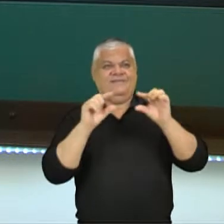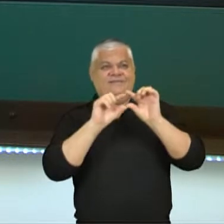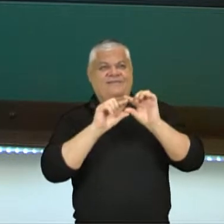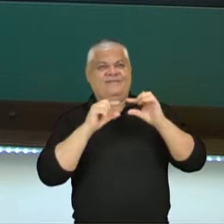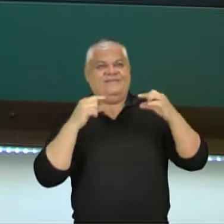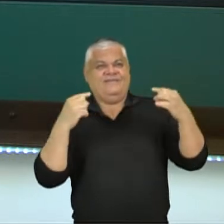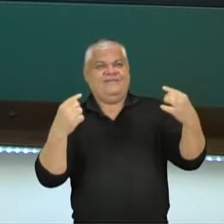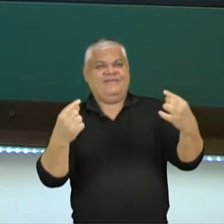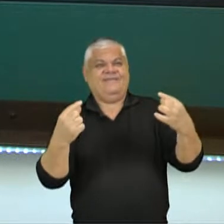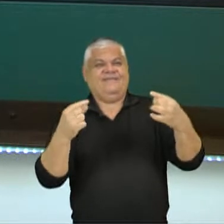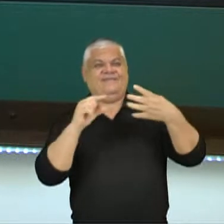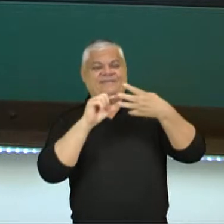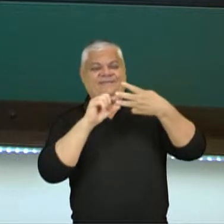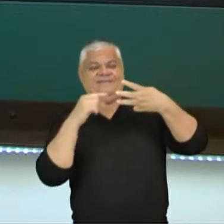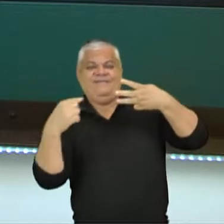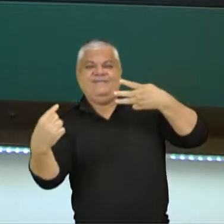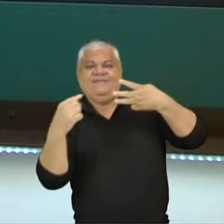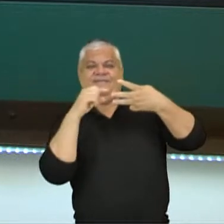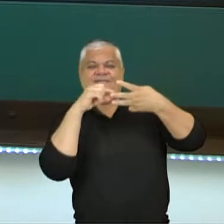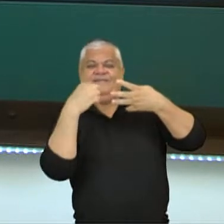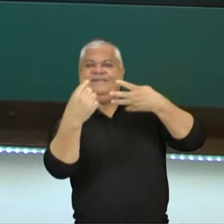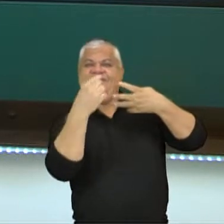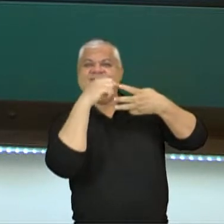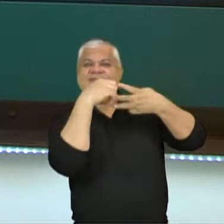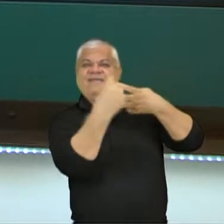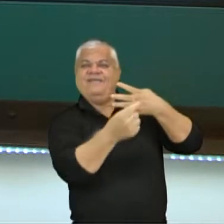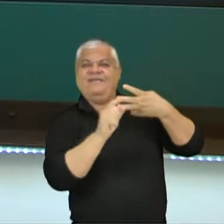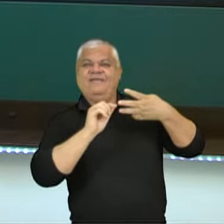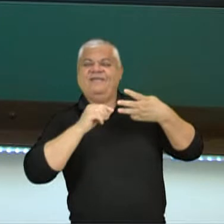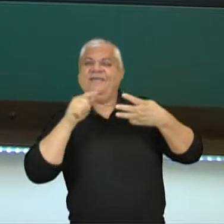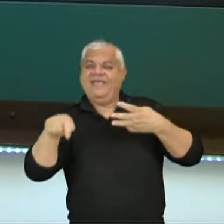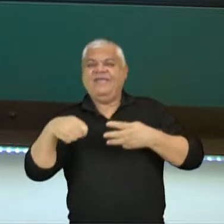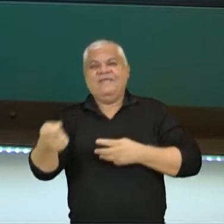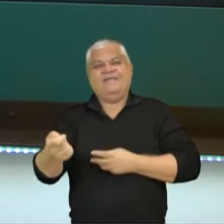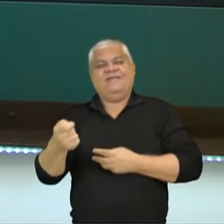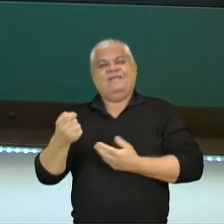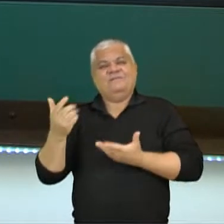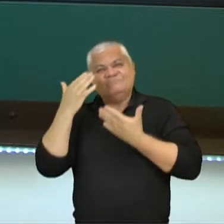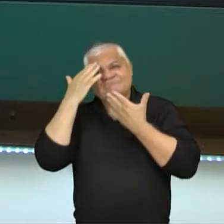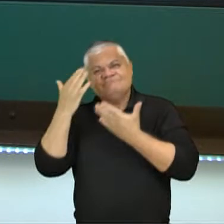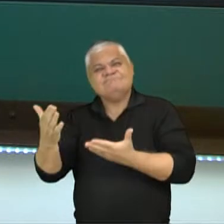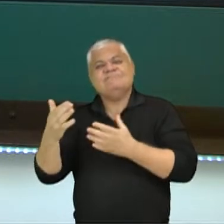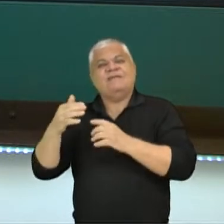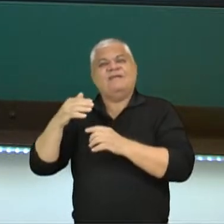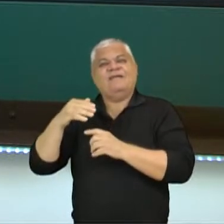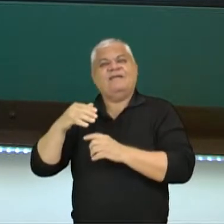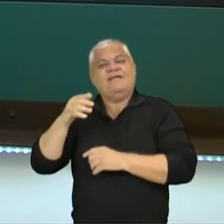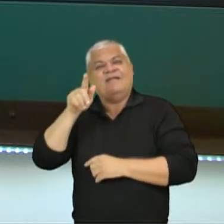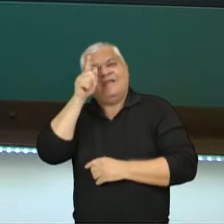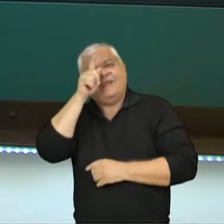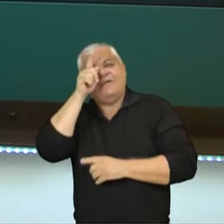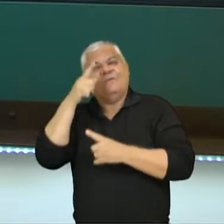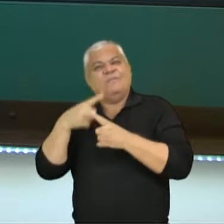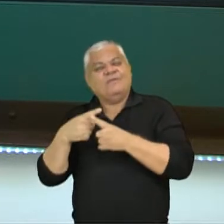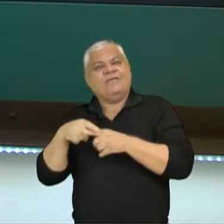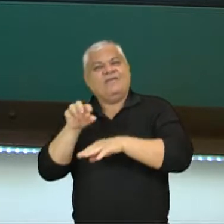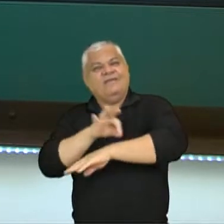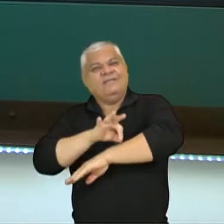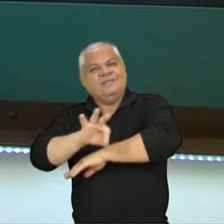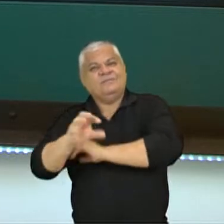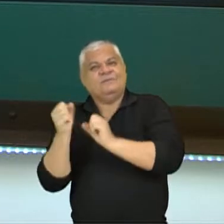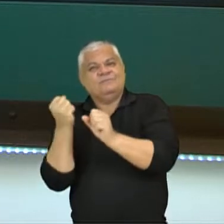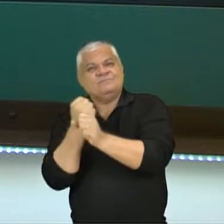tendo aqui uma homenagem exatamente a toda a cultura grega, exatamente pela questão da contribuição dessa arquitetura. E uma coisa bem interessante.